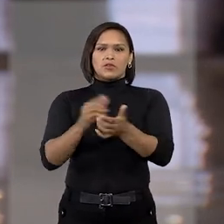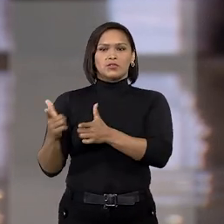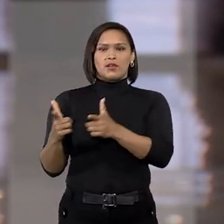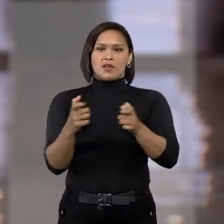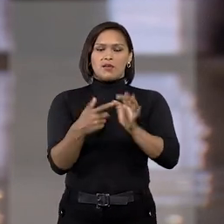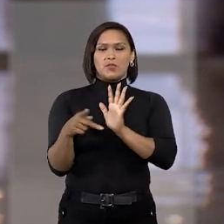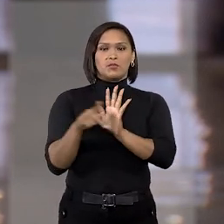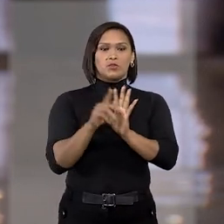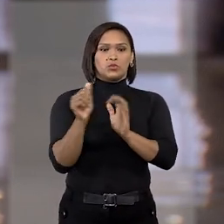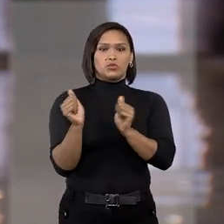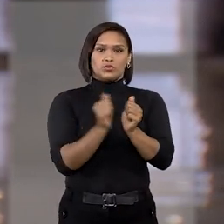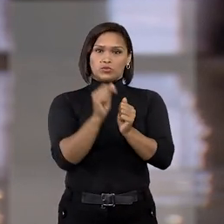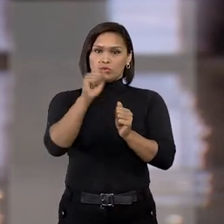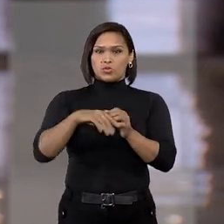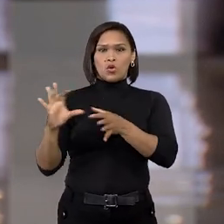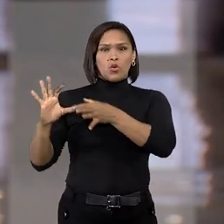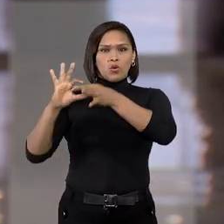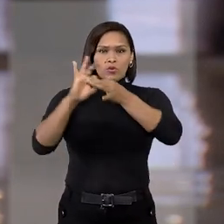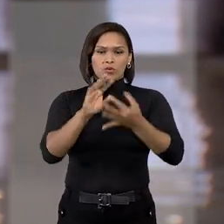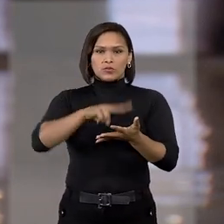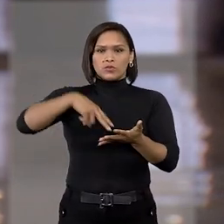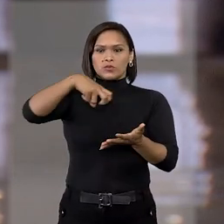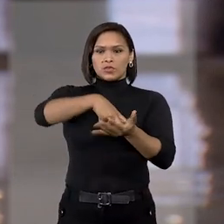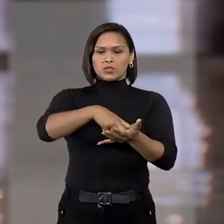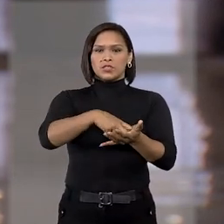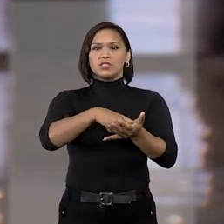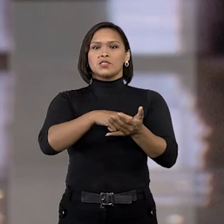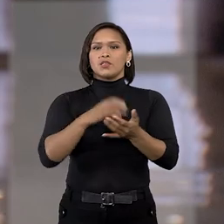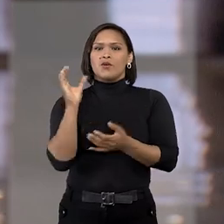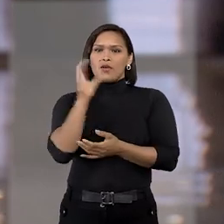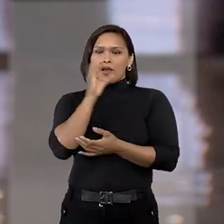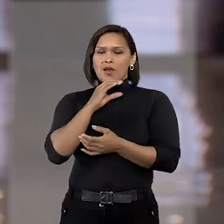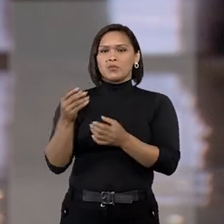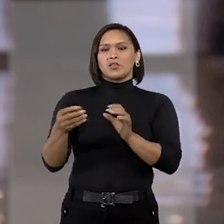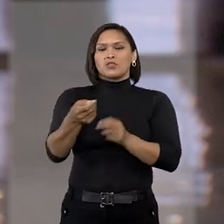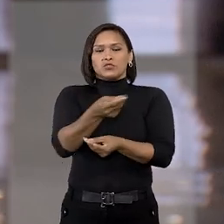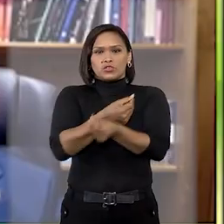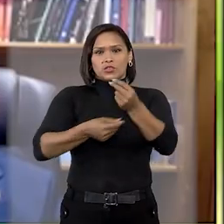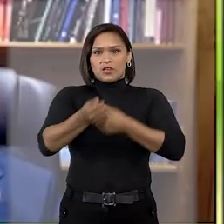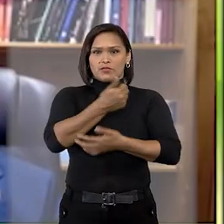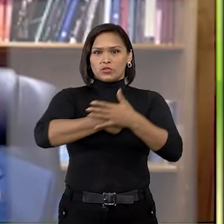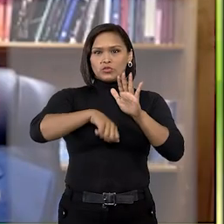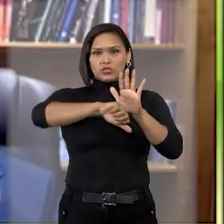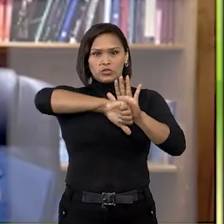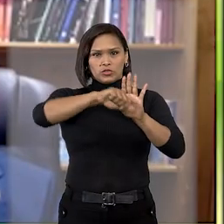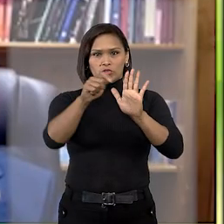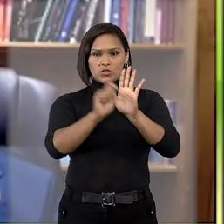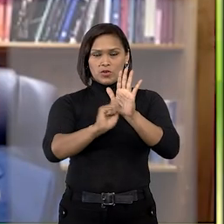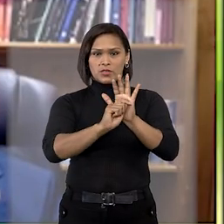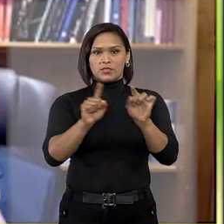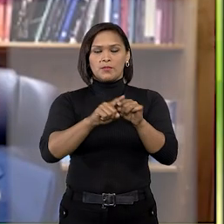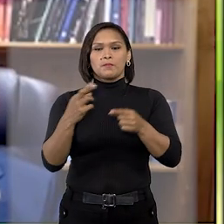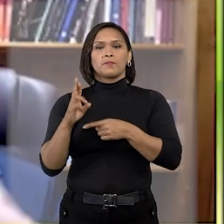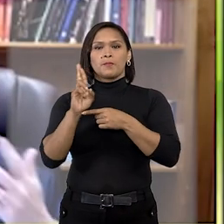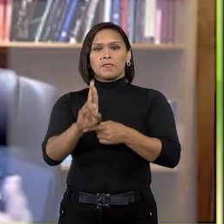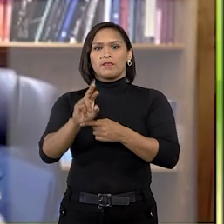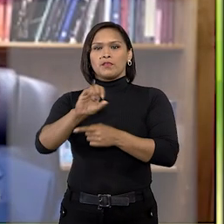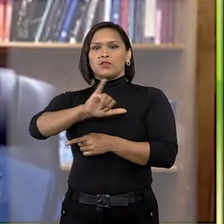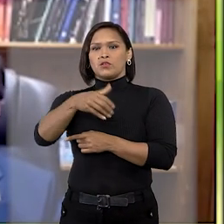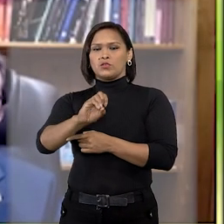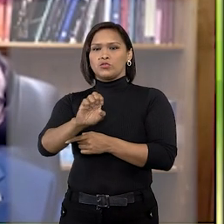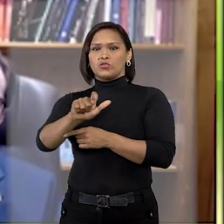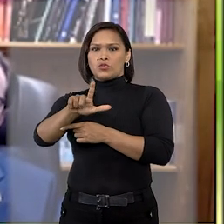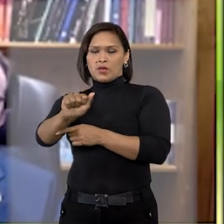arma de fogo, no contexto de condenação simultânea pelo crime de tráfico de drogas. O relator, ministro Joel Ilan